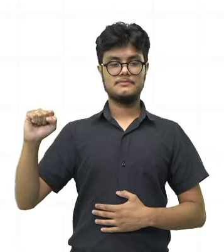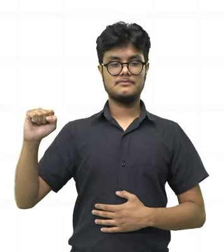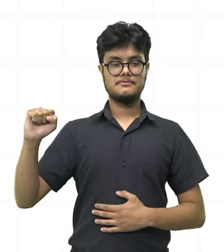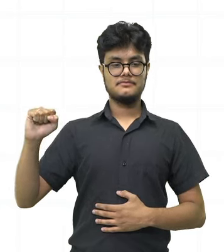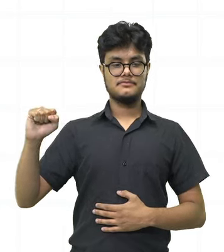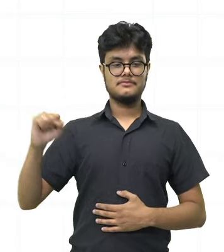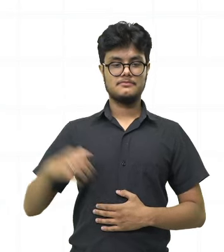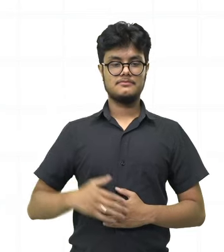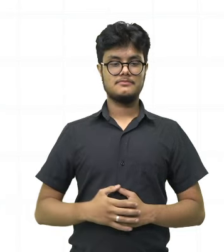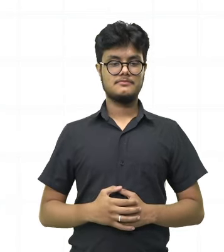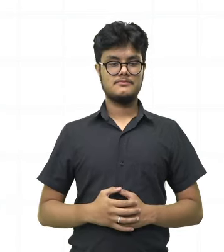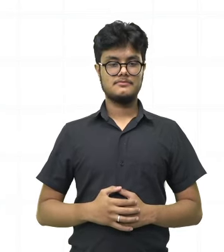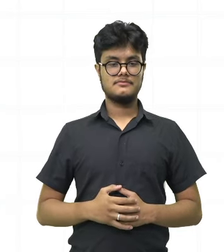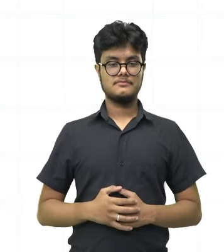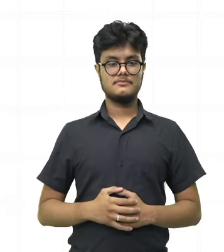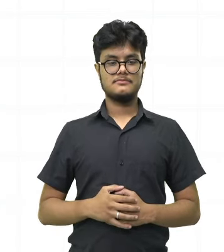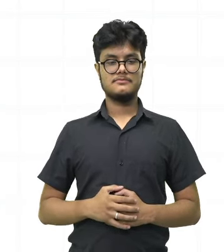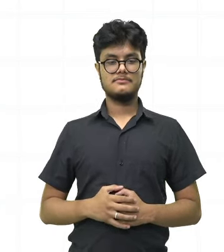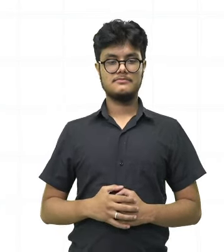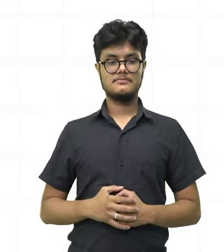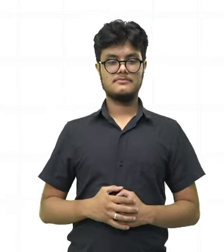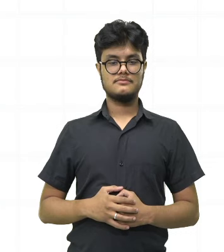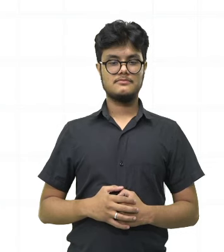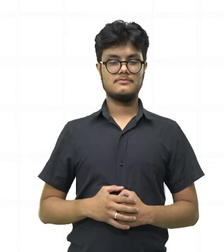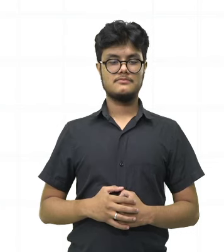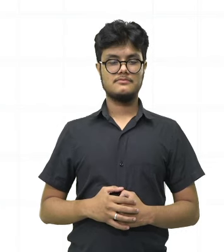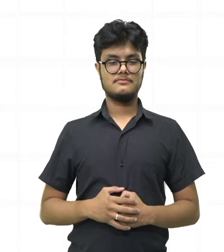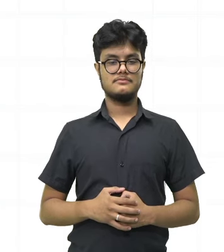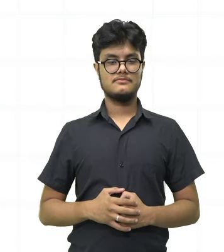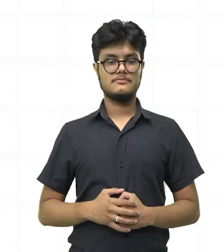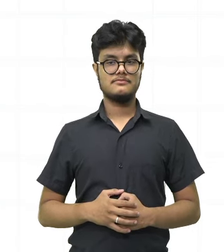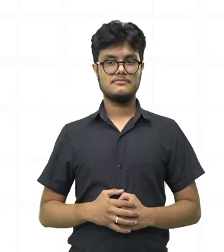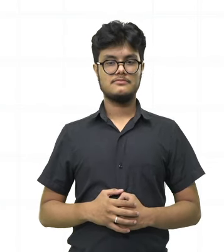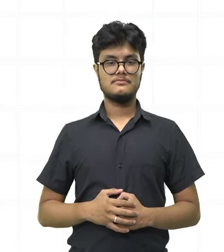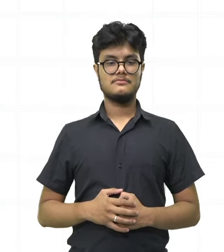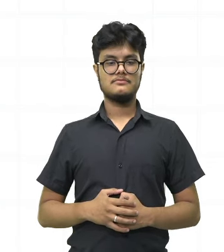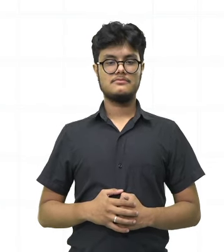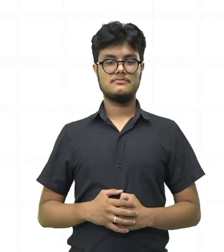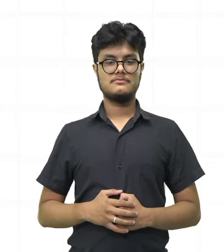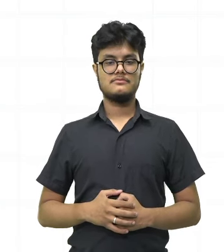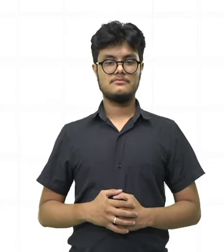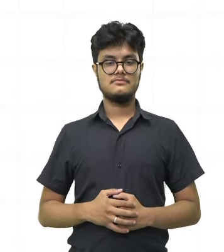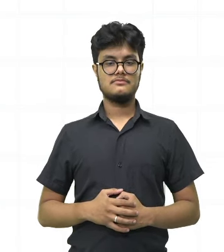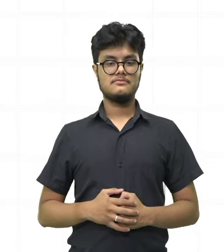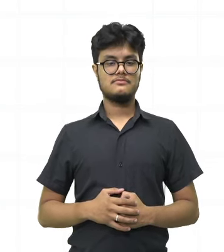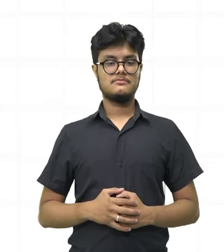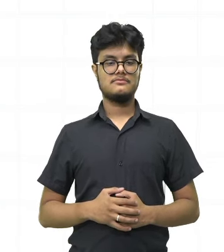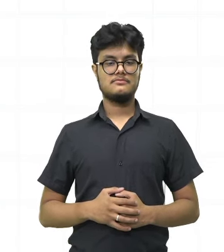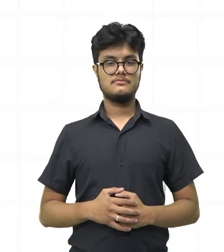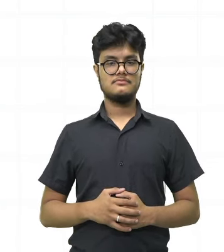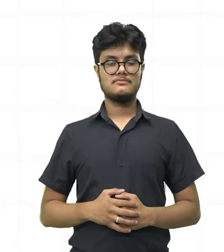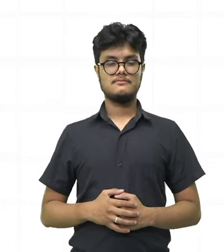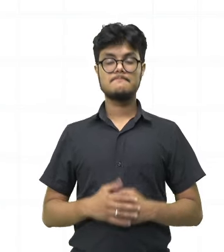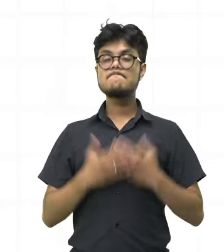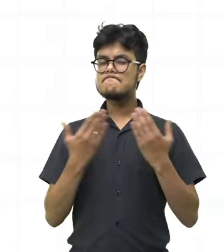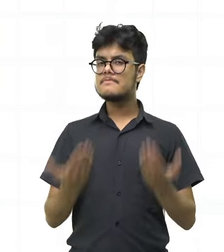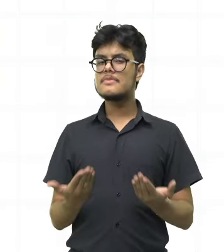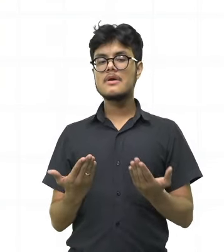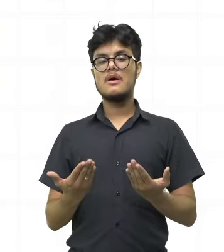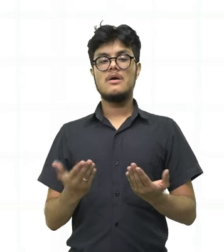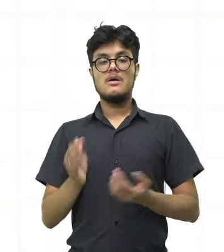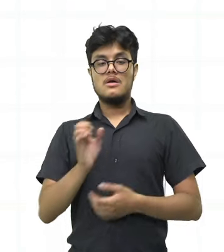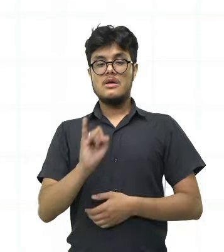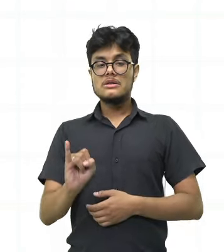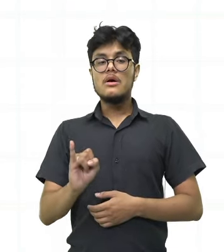três, quatro, cinco, seis, sete, oito. Percebam que